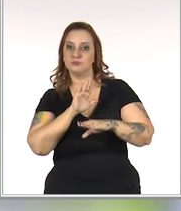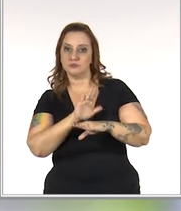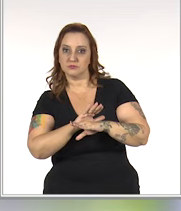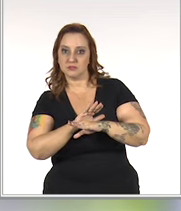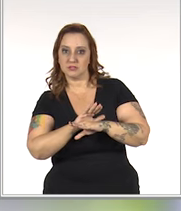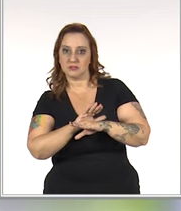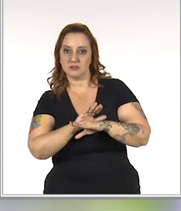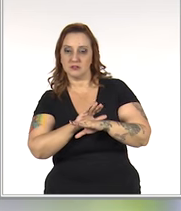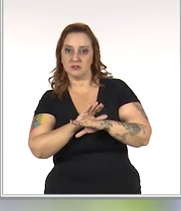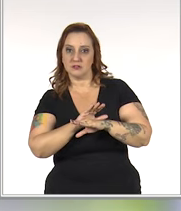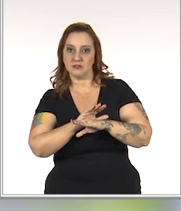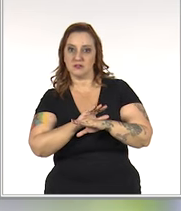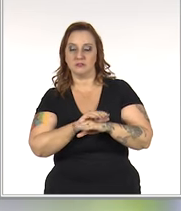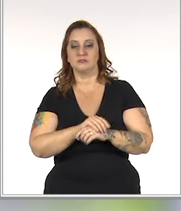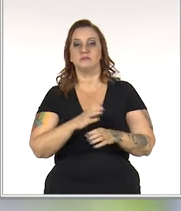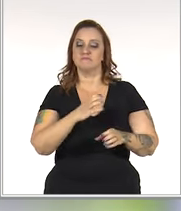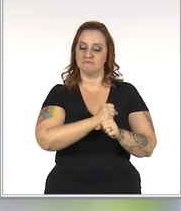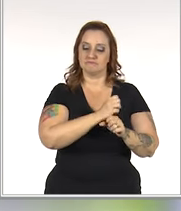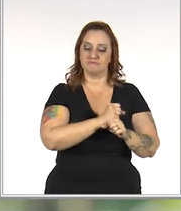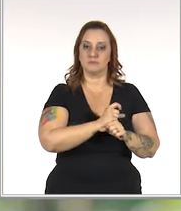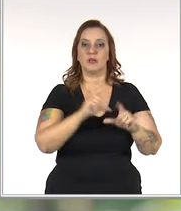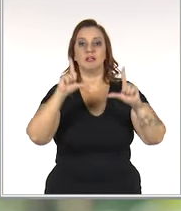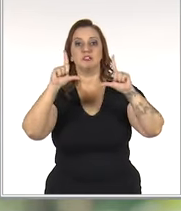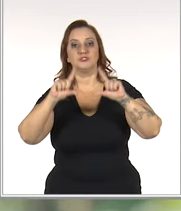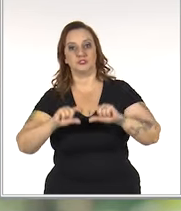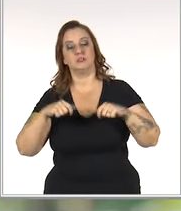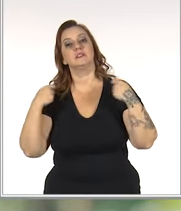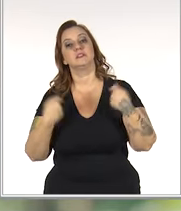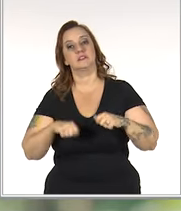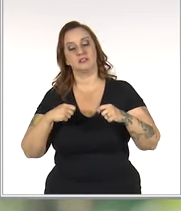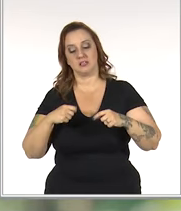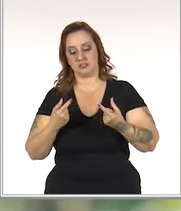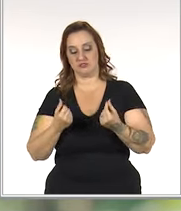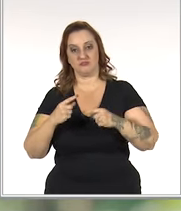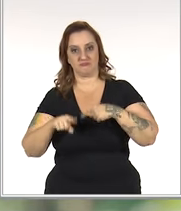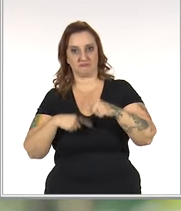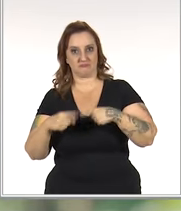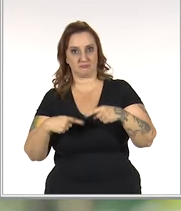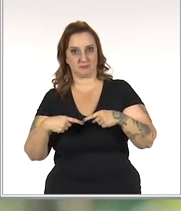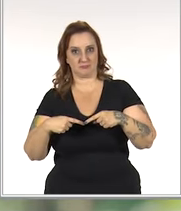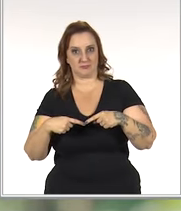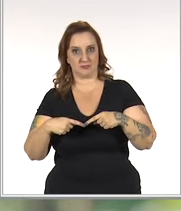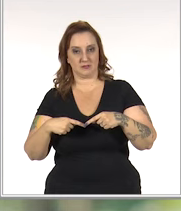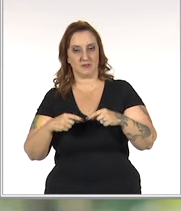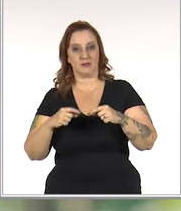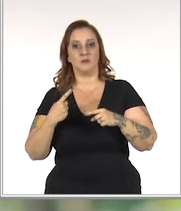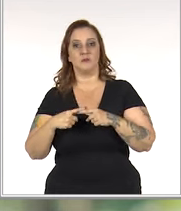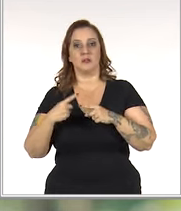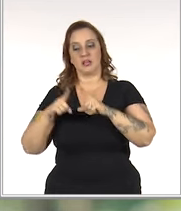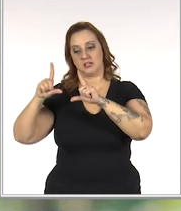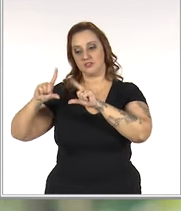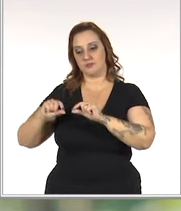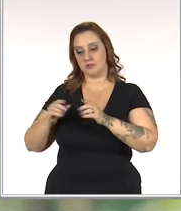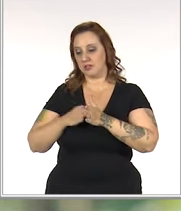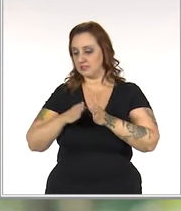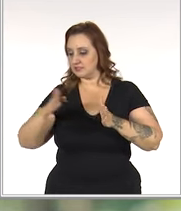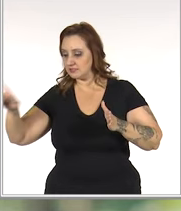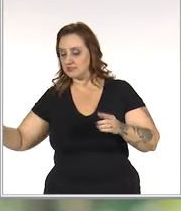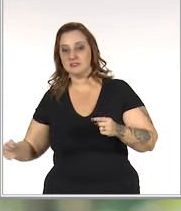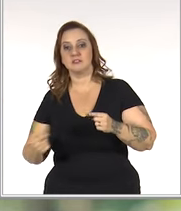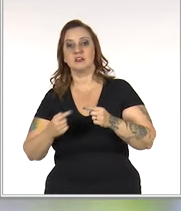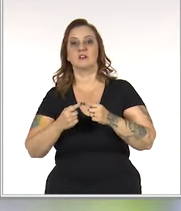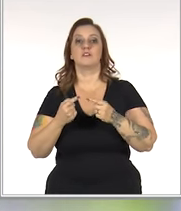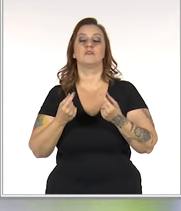ajudar a geração de caixa. Diminuir a necessidade de capital de giro pela diminuição do ciclo